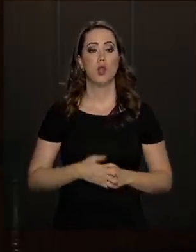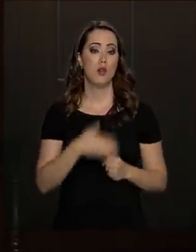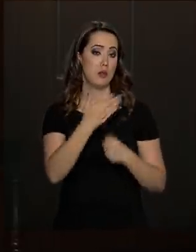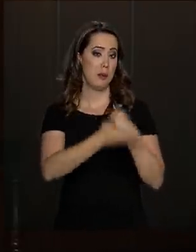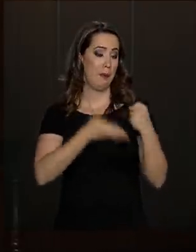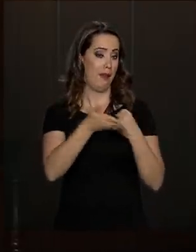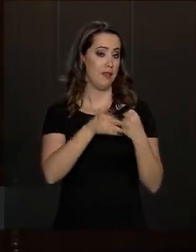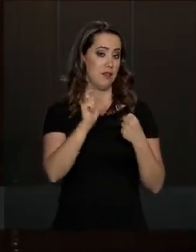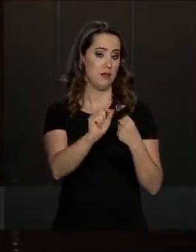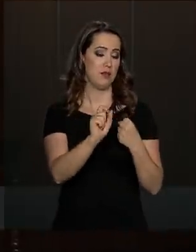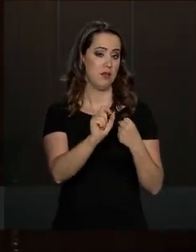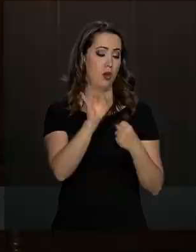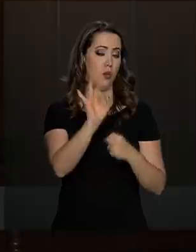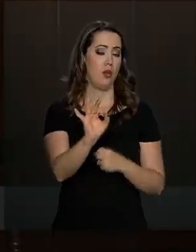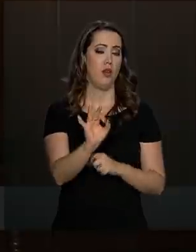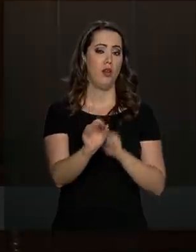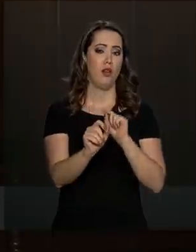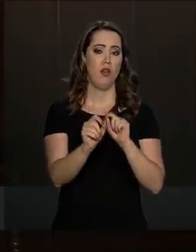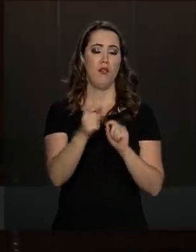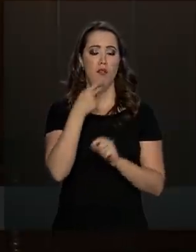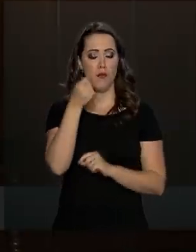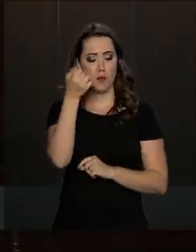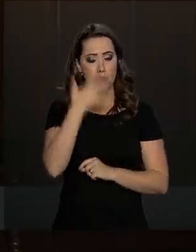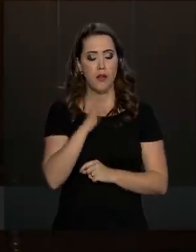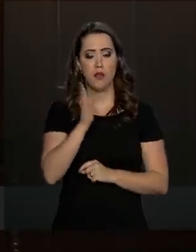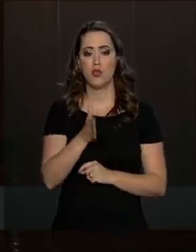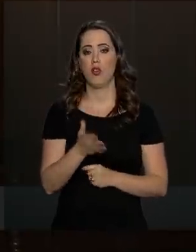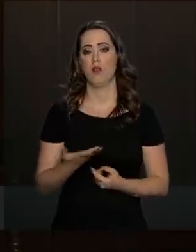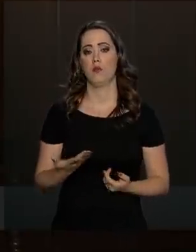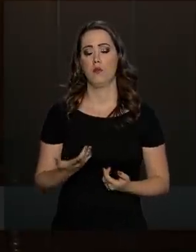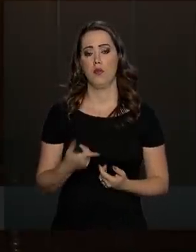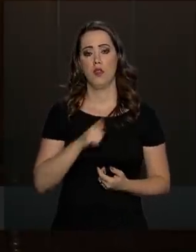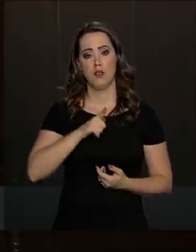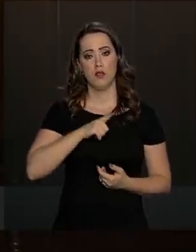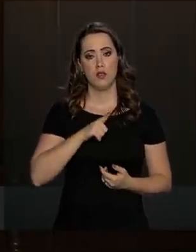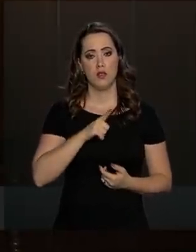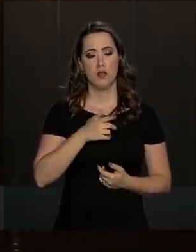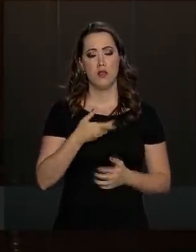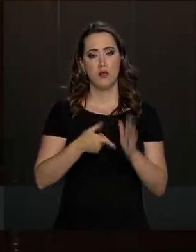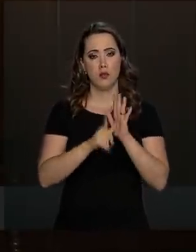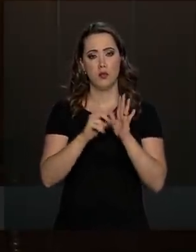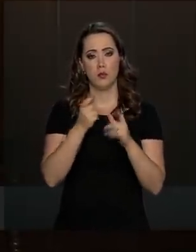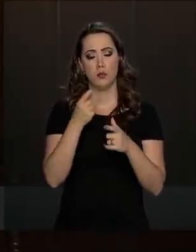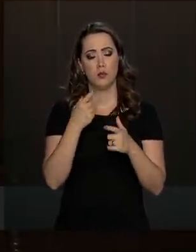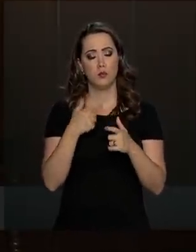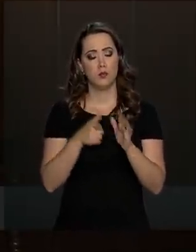são exatamente esses que eu falei. Existiu uma enorme